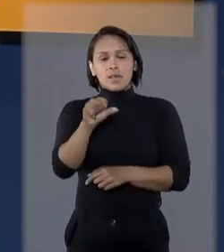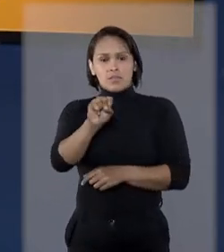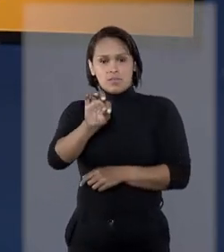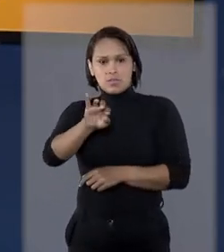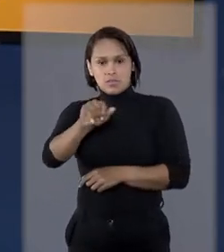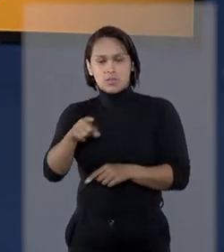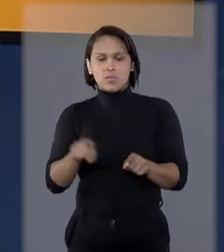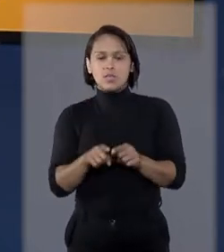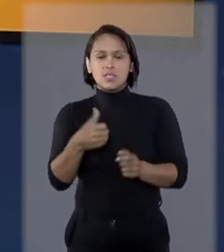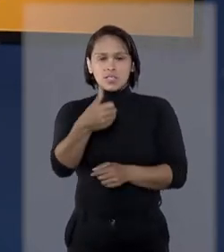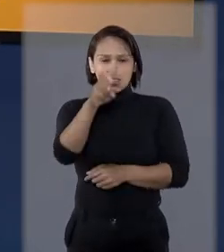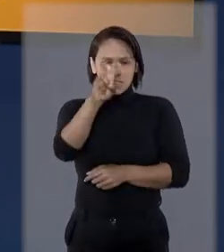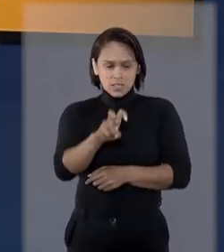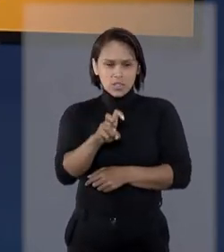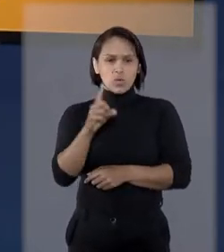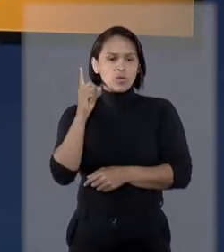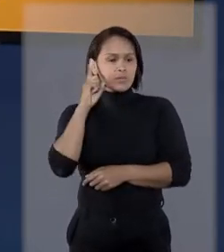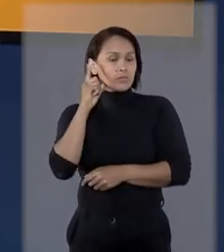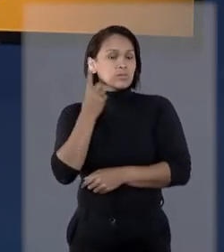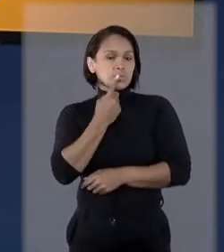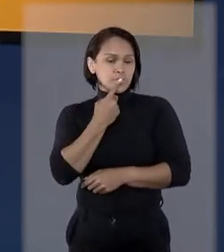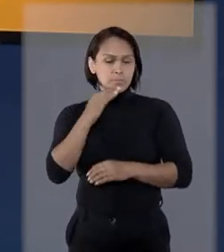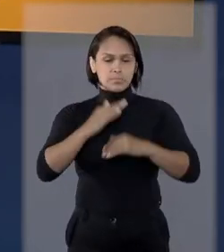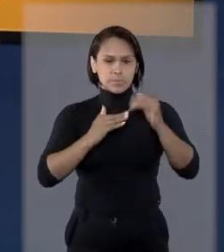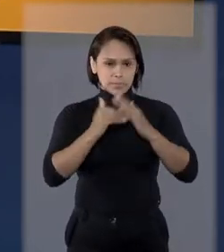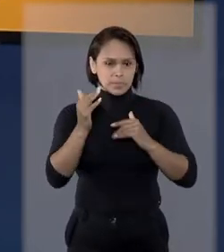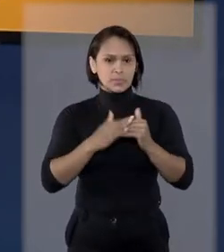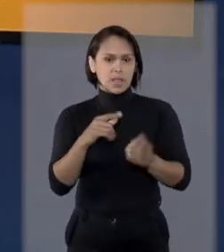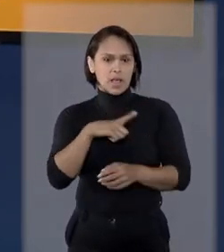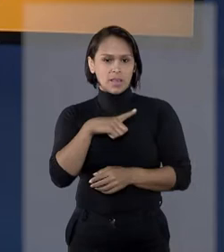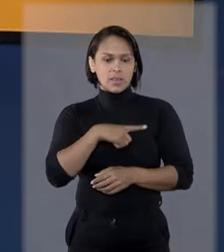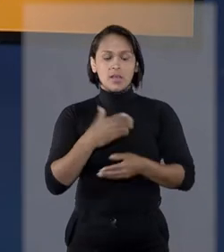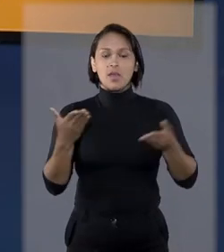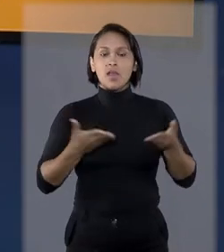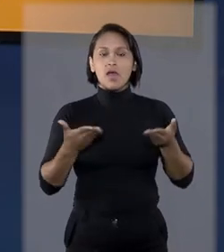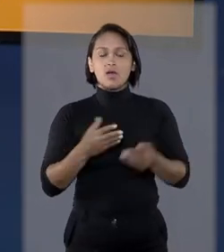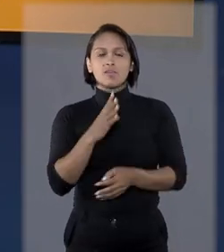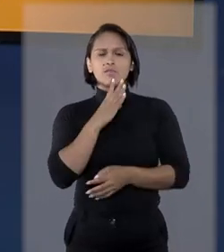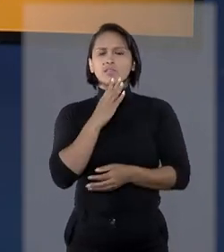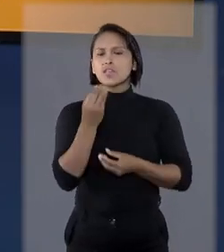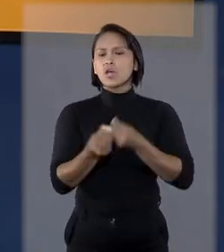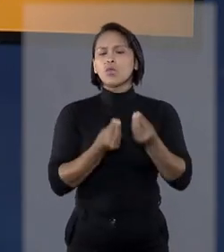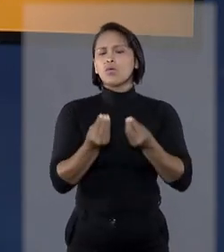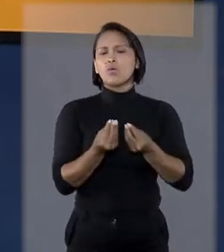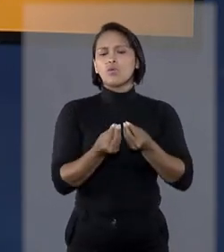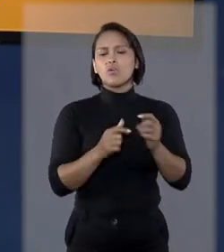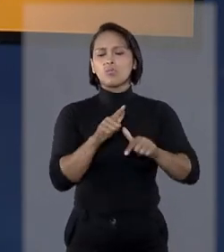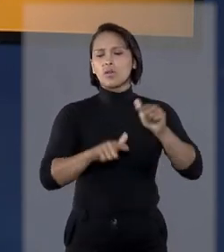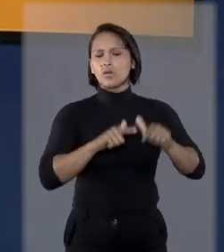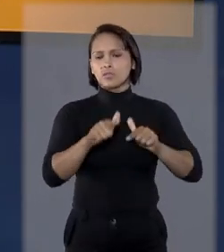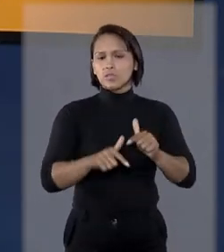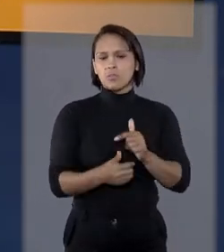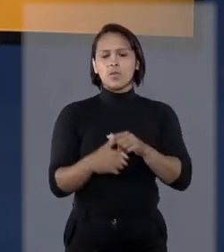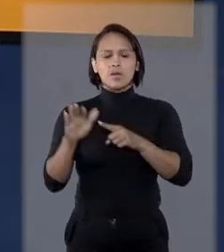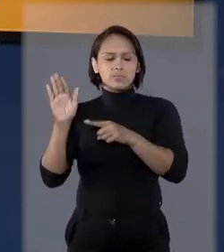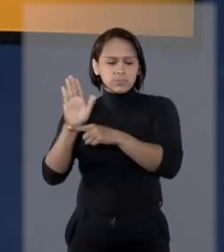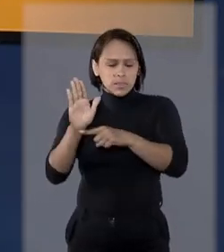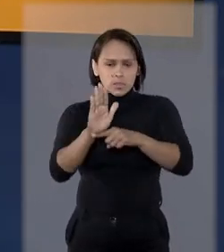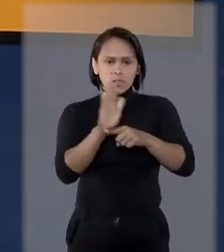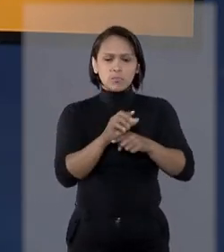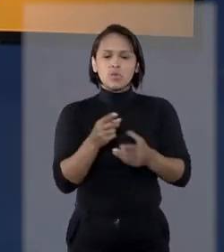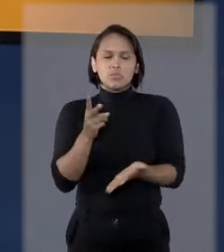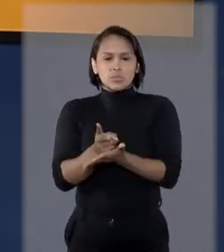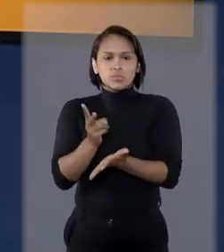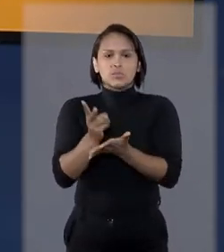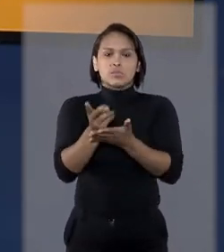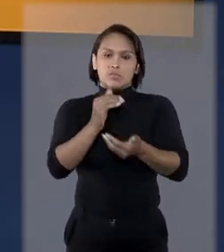com 150 profissionais com deficiência auditiva. Você vai conhecer agora como esses profissionais contribuem